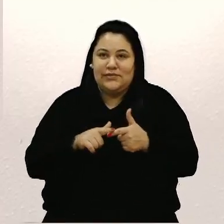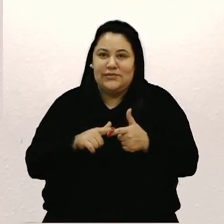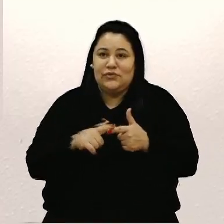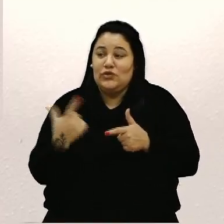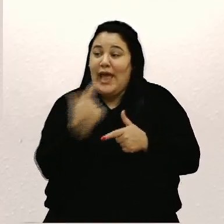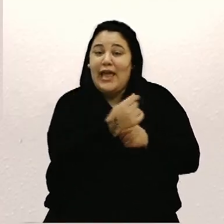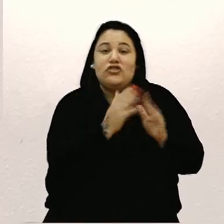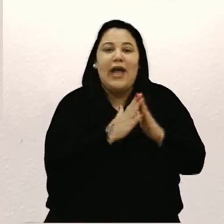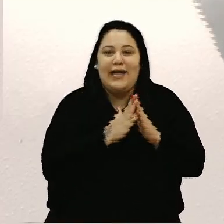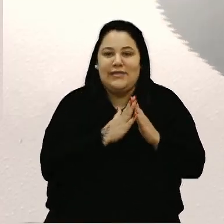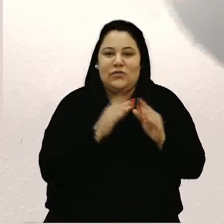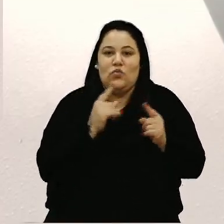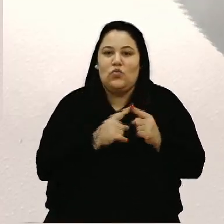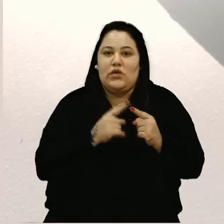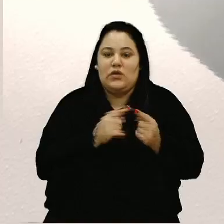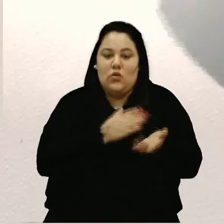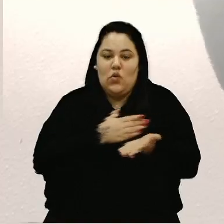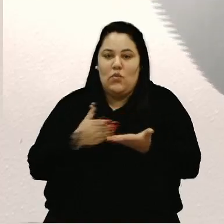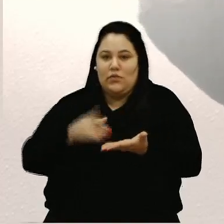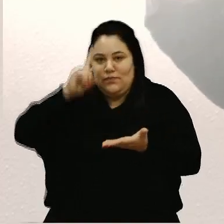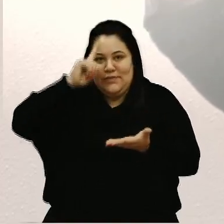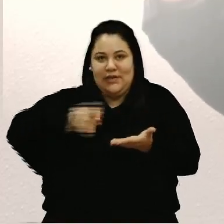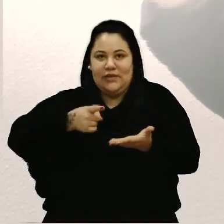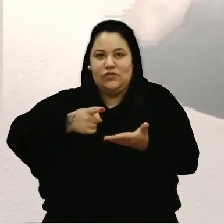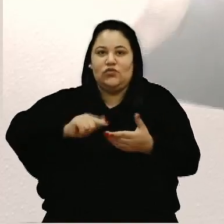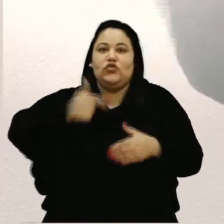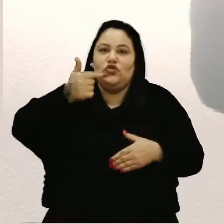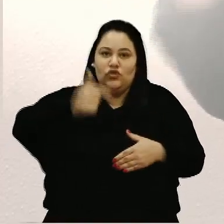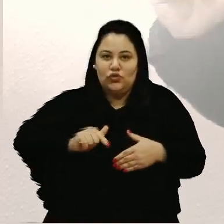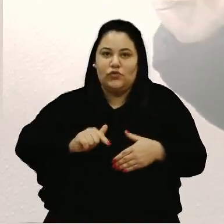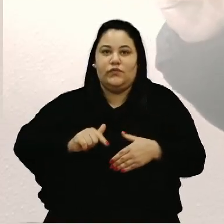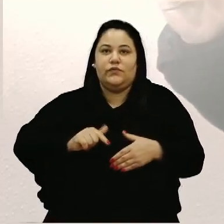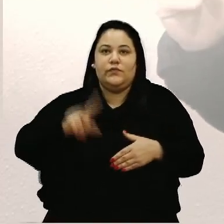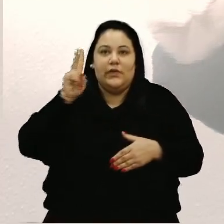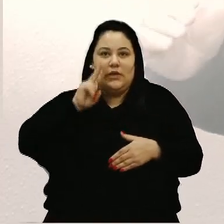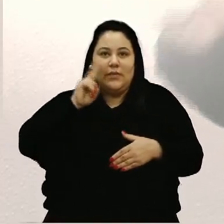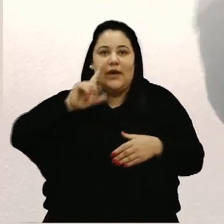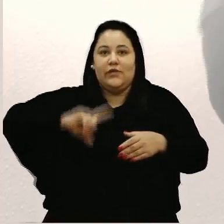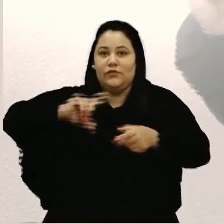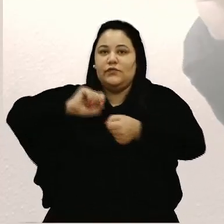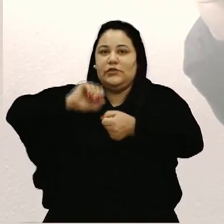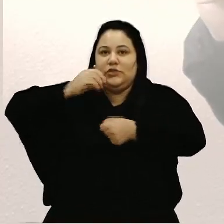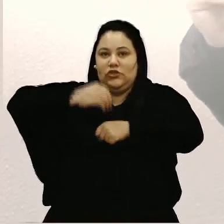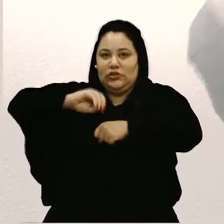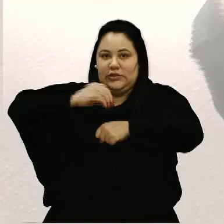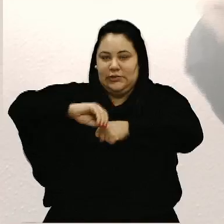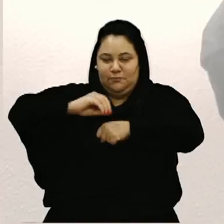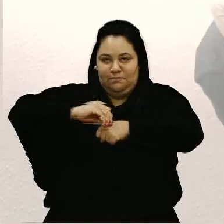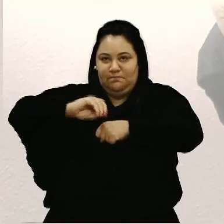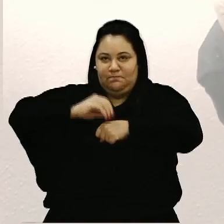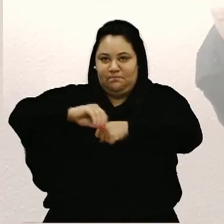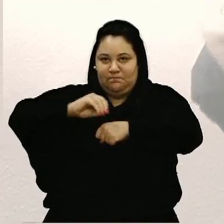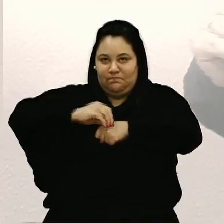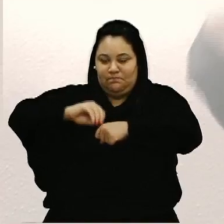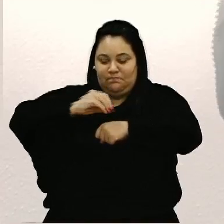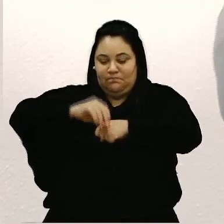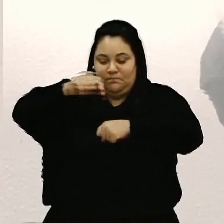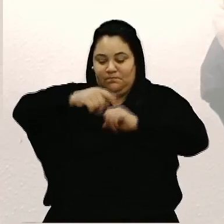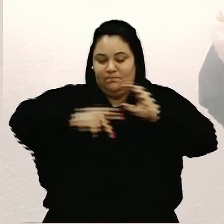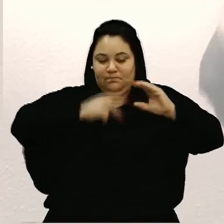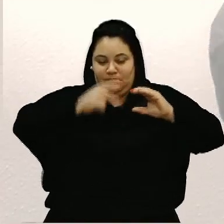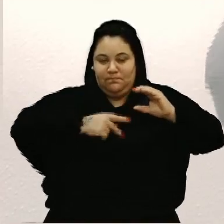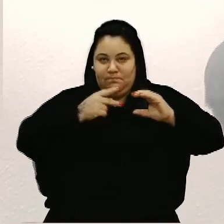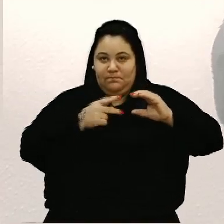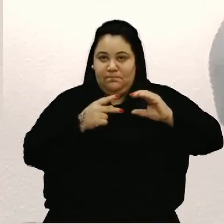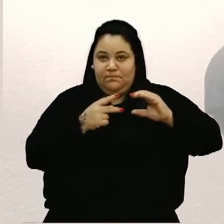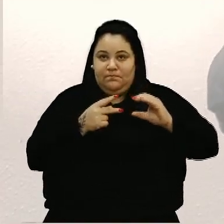porque desde o início do mandato, mais uma vez a gente vai relembrar, fiz indicação aqui pela casa para a